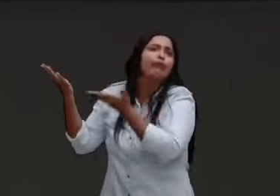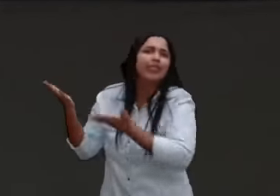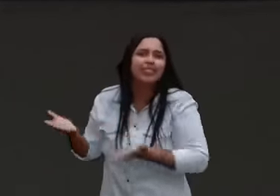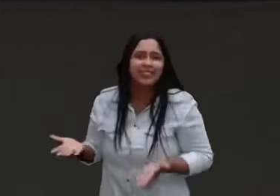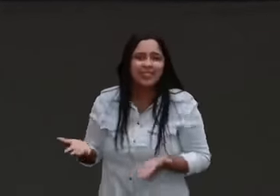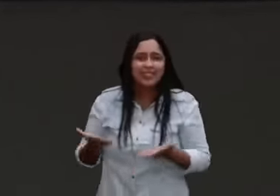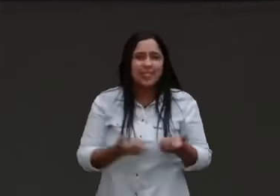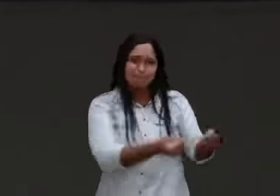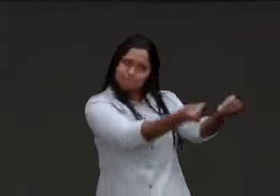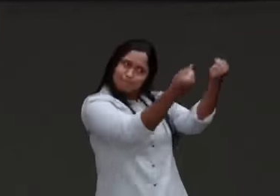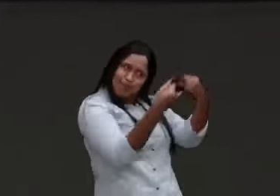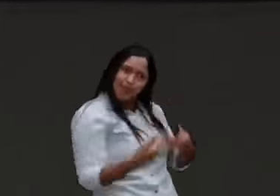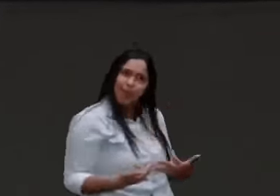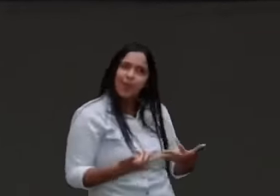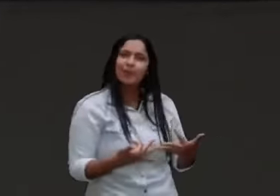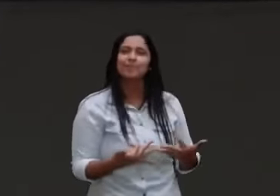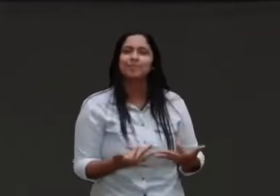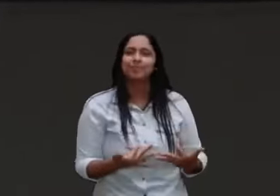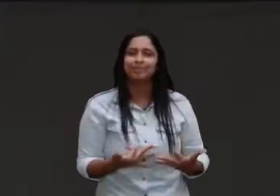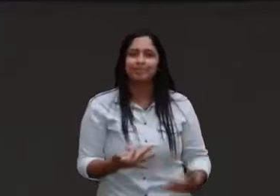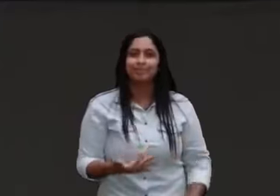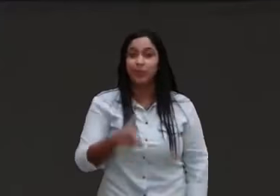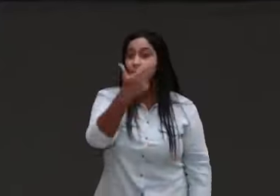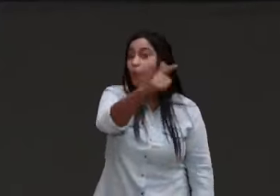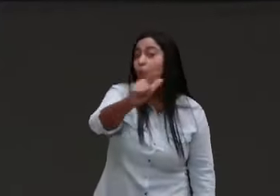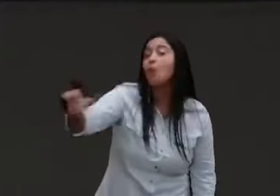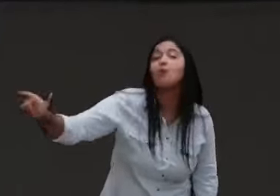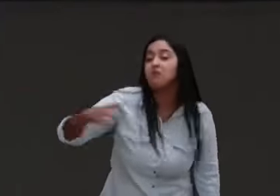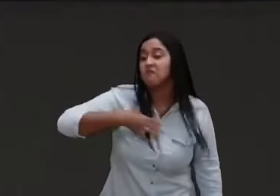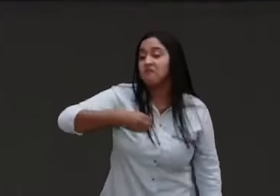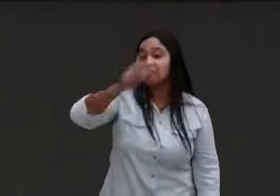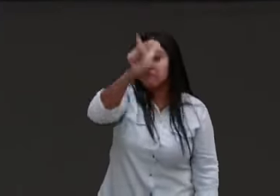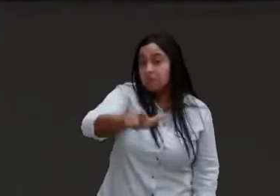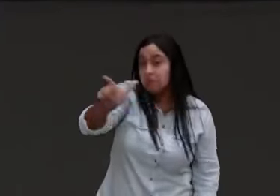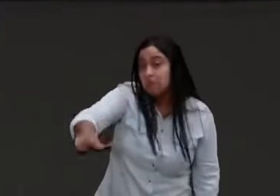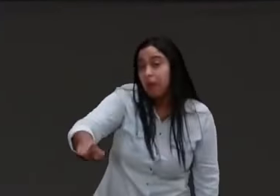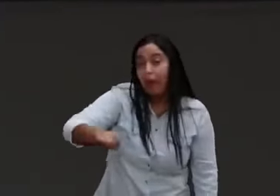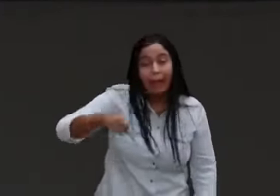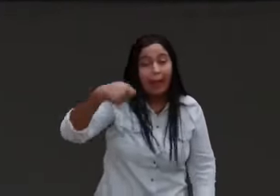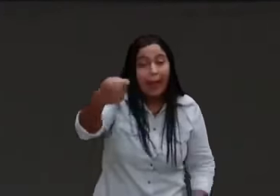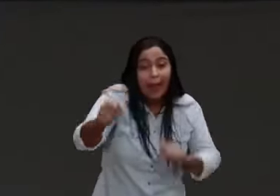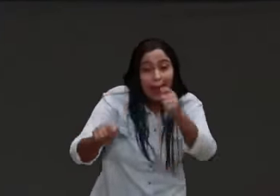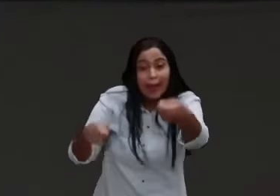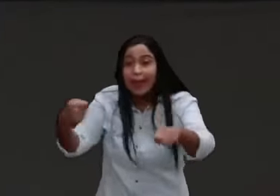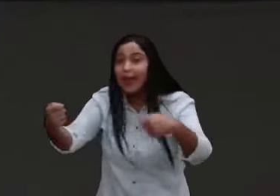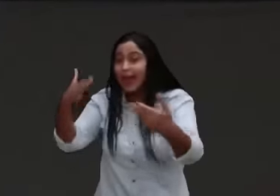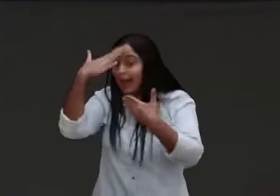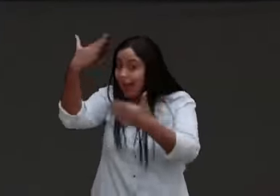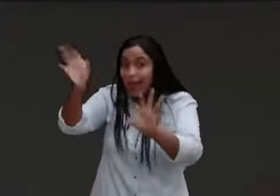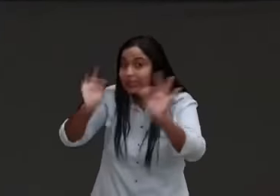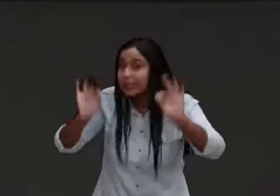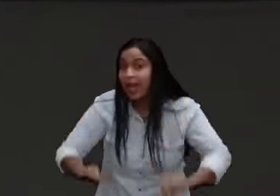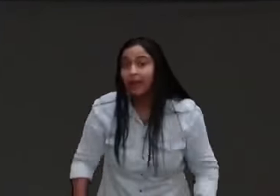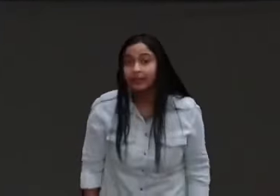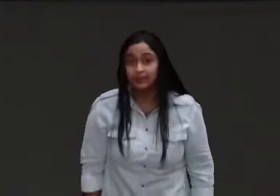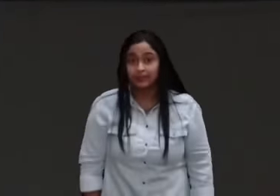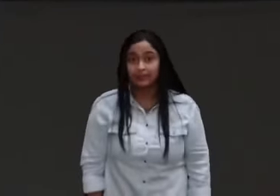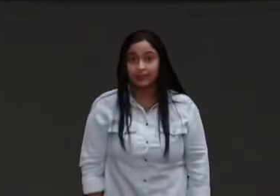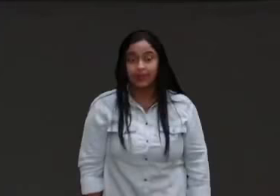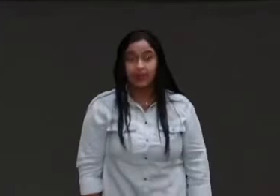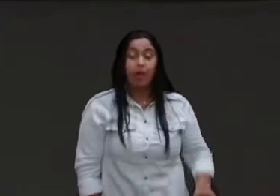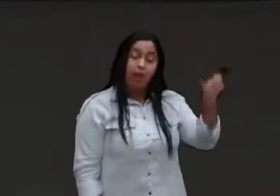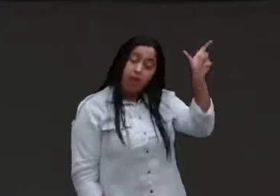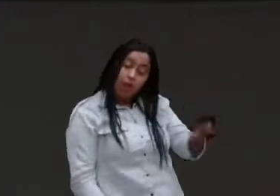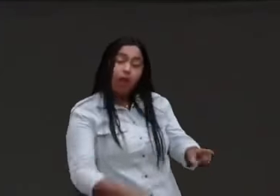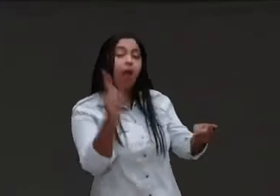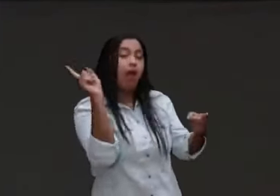tem filho que o pai vai para o céu, a mãe vai para o céu, o filho e a mãe apresentaram o caminho do céu, deram testemunho